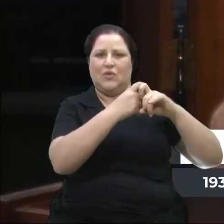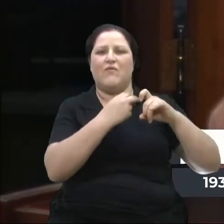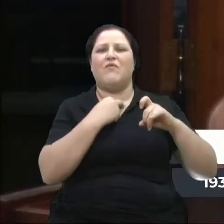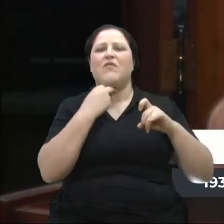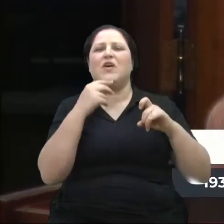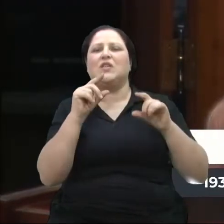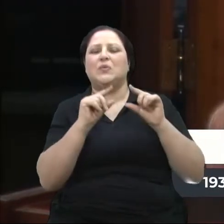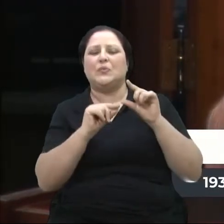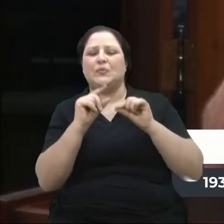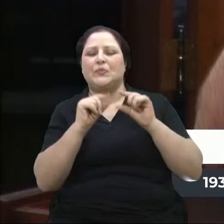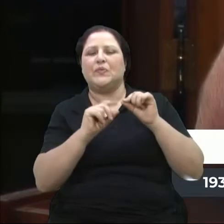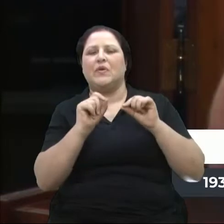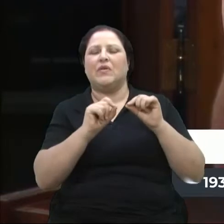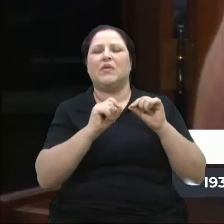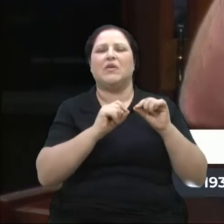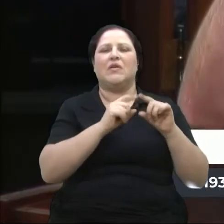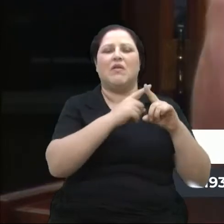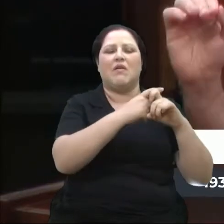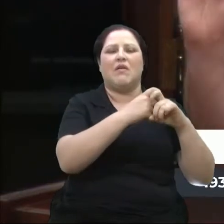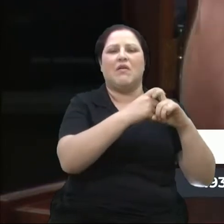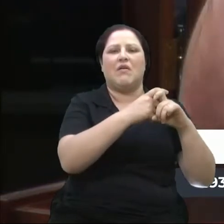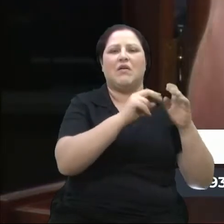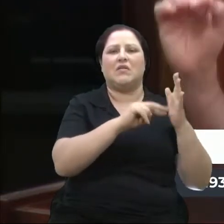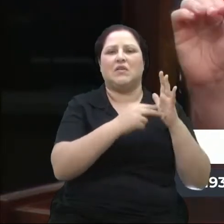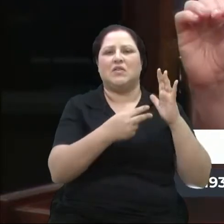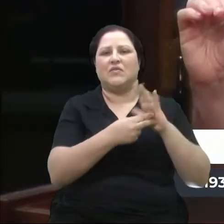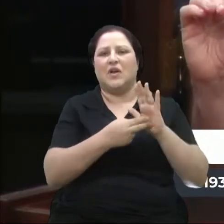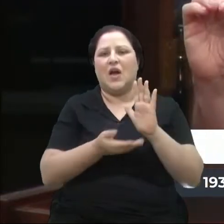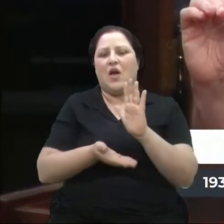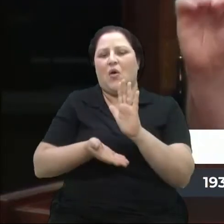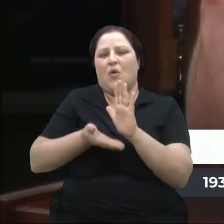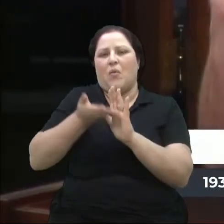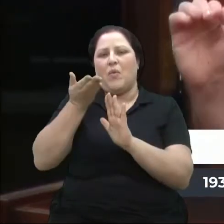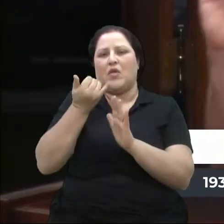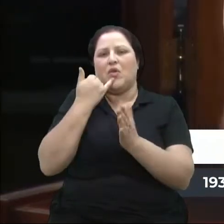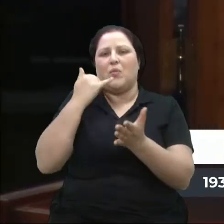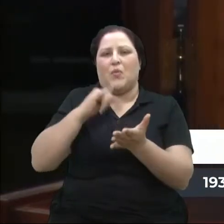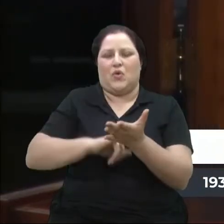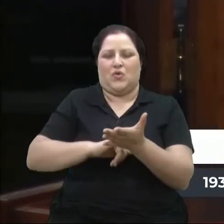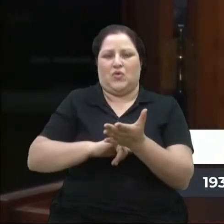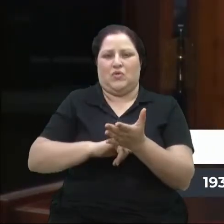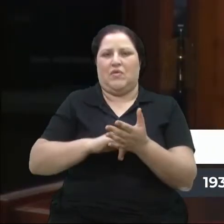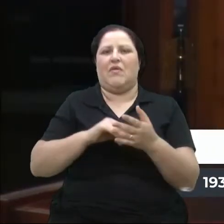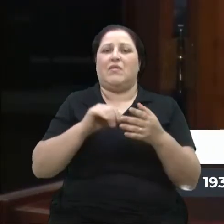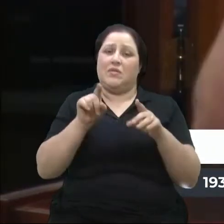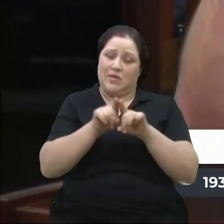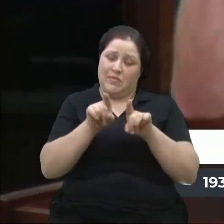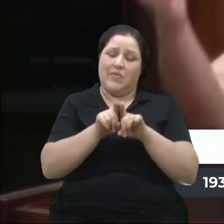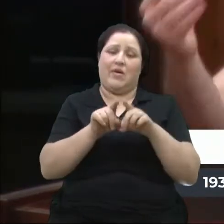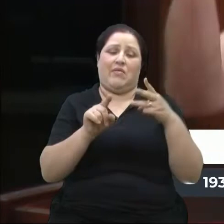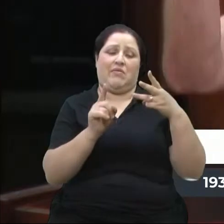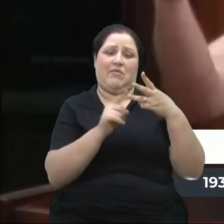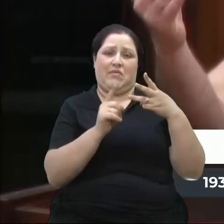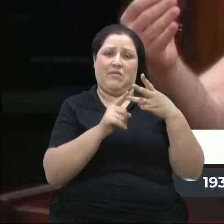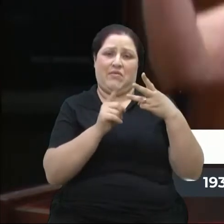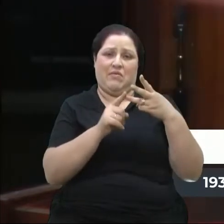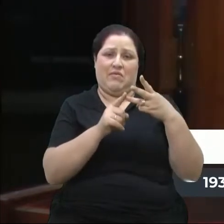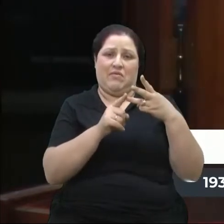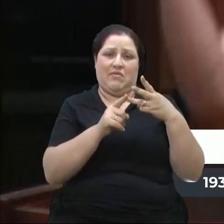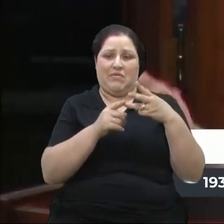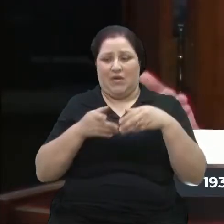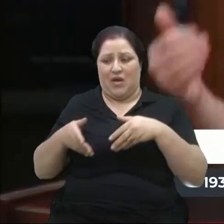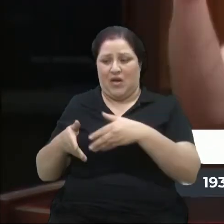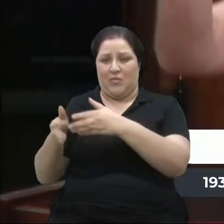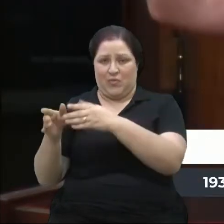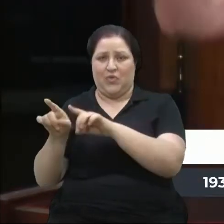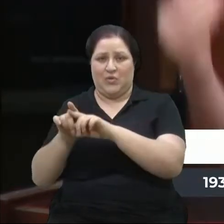asterisco da terceira alternativa é aumento de impostos. Essa também é uma alternativa que pode ser feita